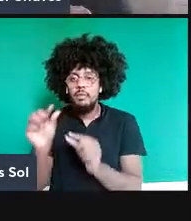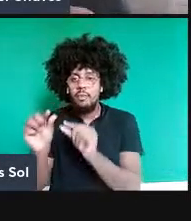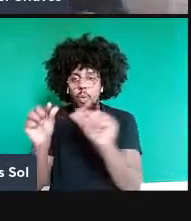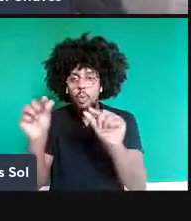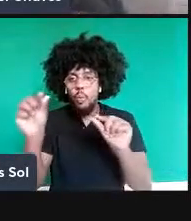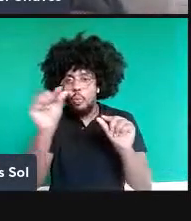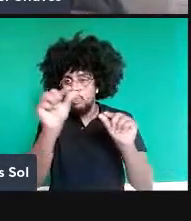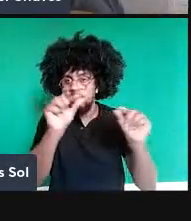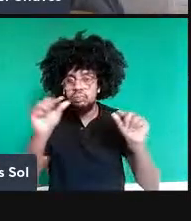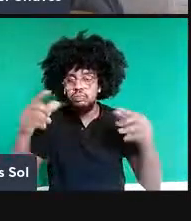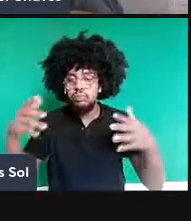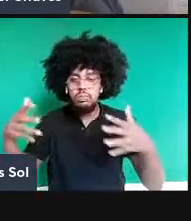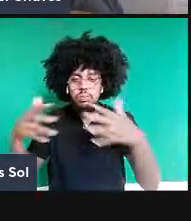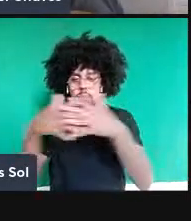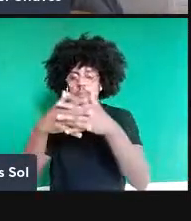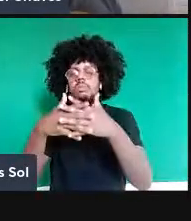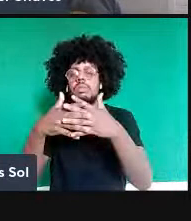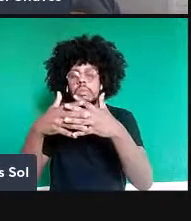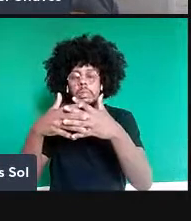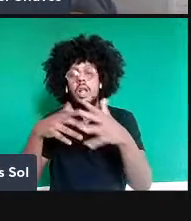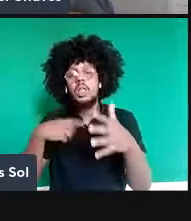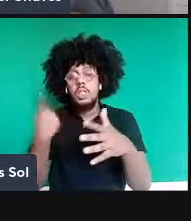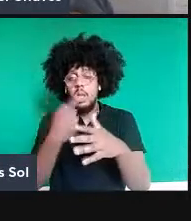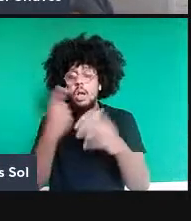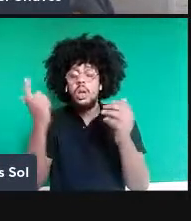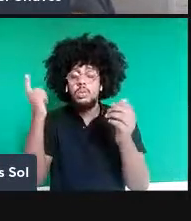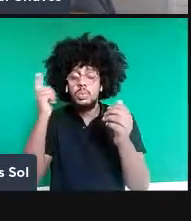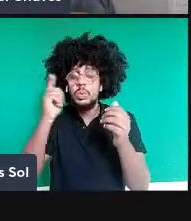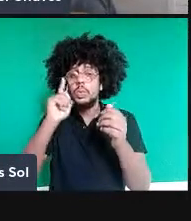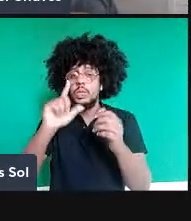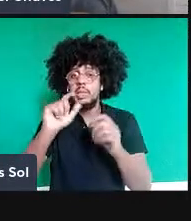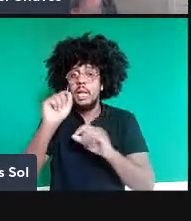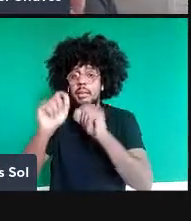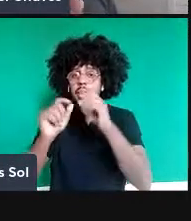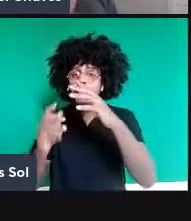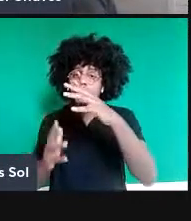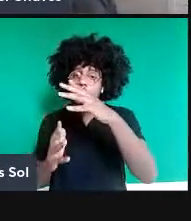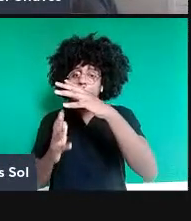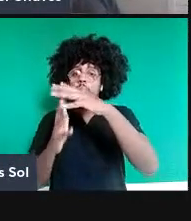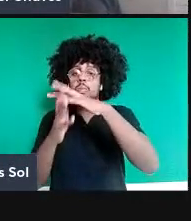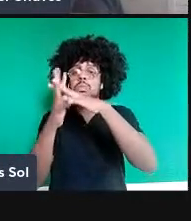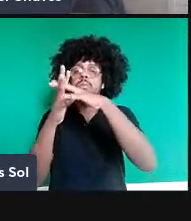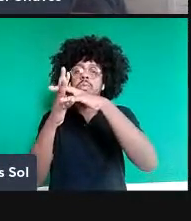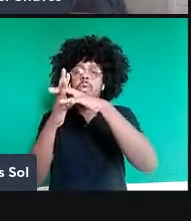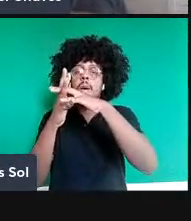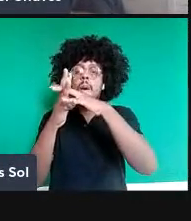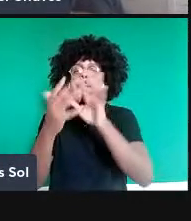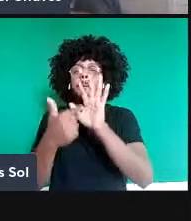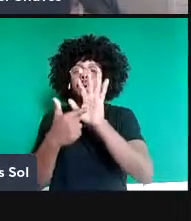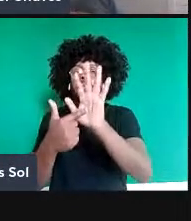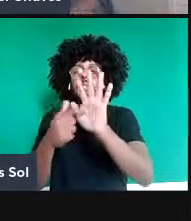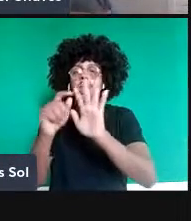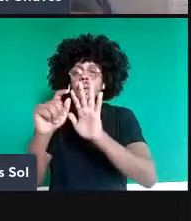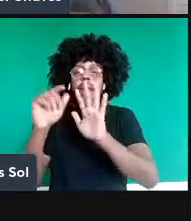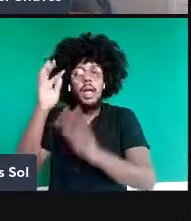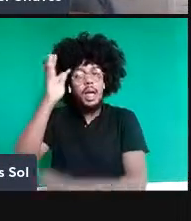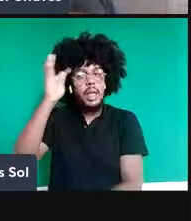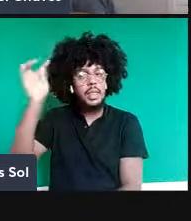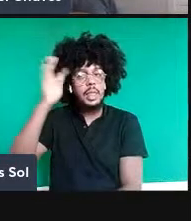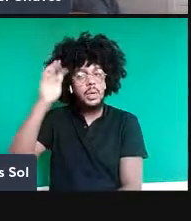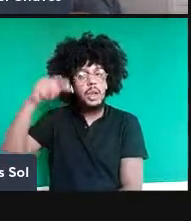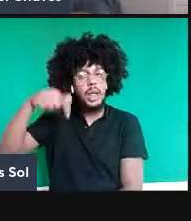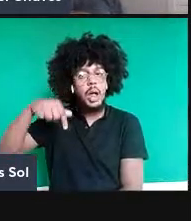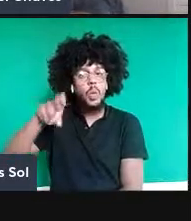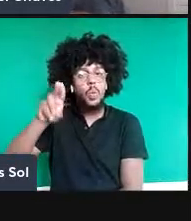polarização, a gente consegue passar esse limite, mostrando, portanto, que a teoria quântica ela é incompatível